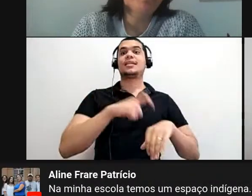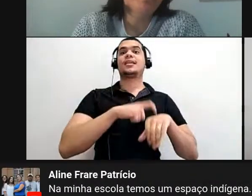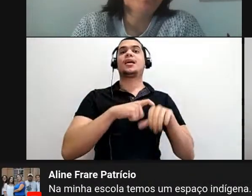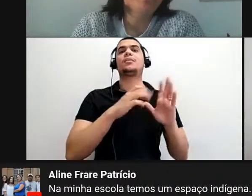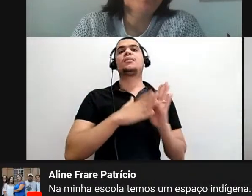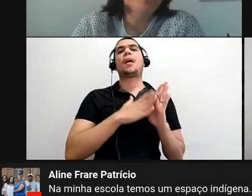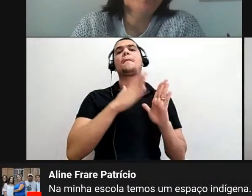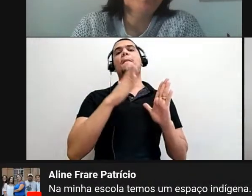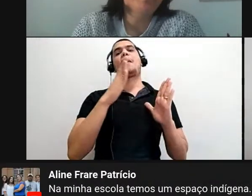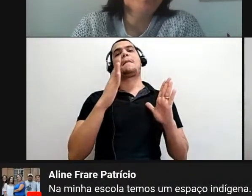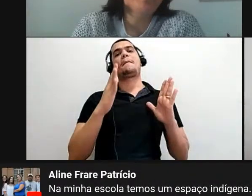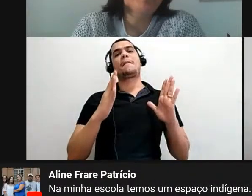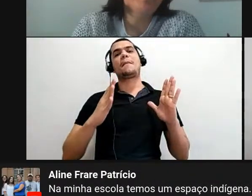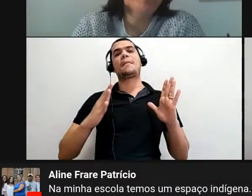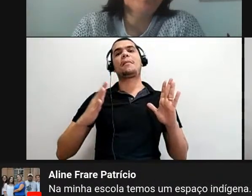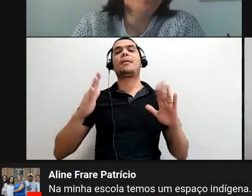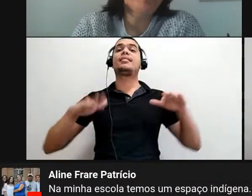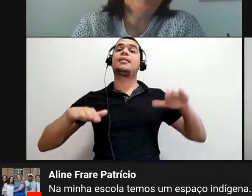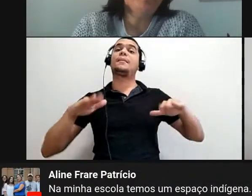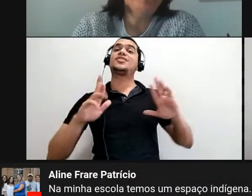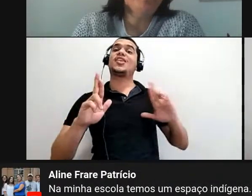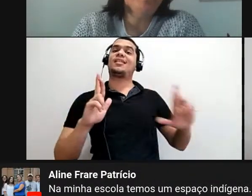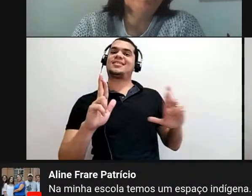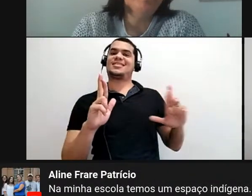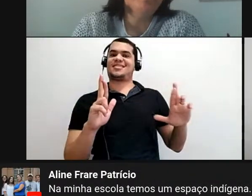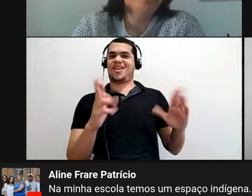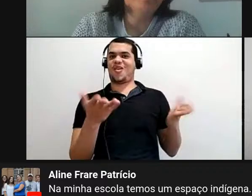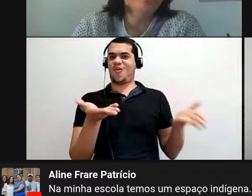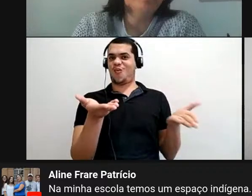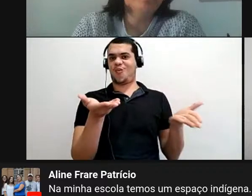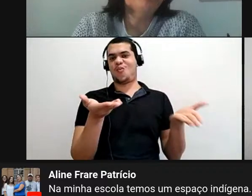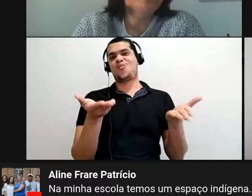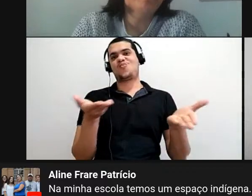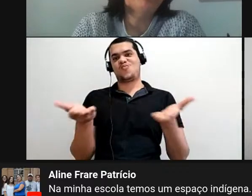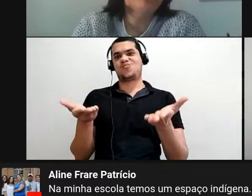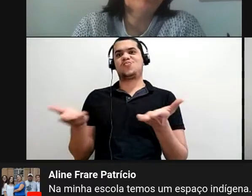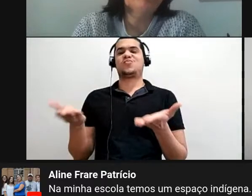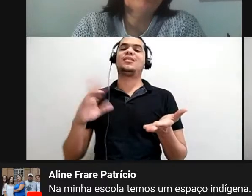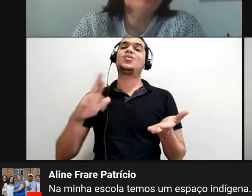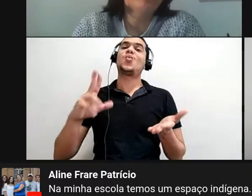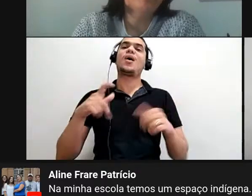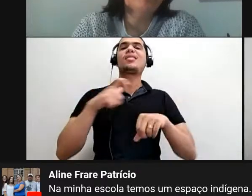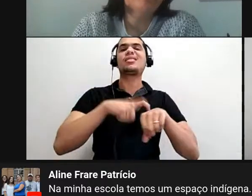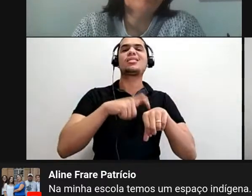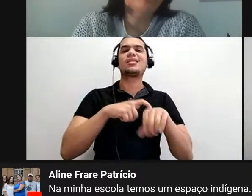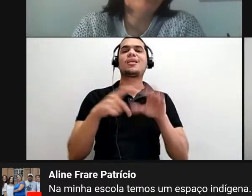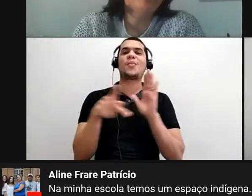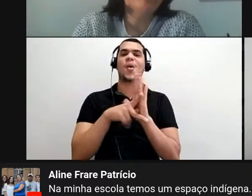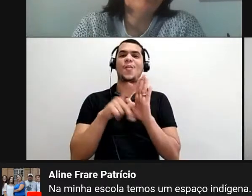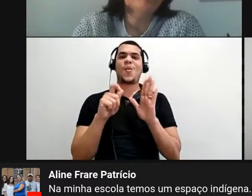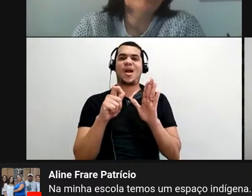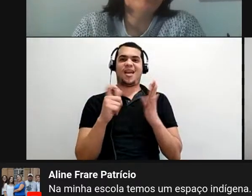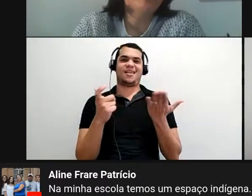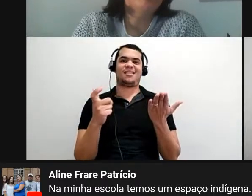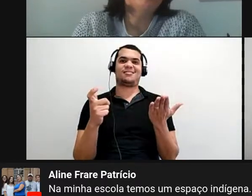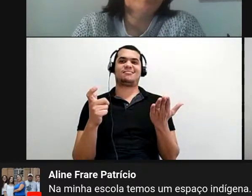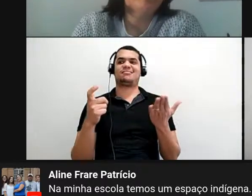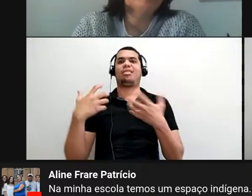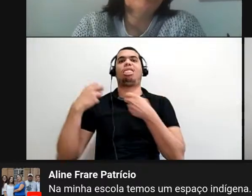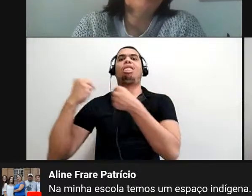depende muito da relação. É uma temporalidade da relação. Não é uma temporalidade que apenas lhe arrasta.